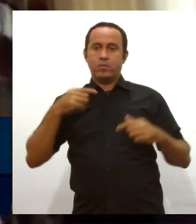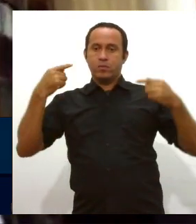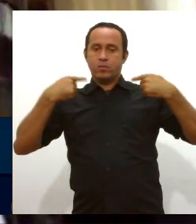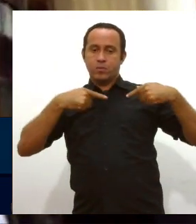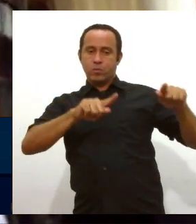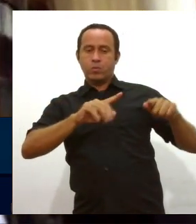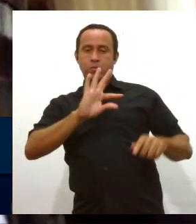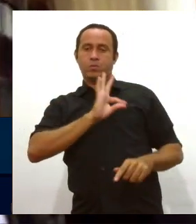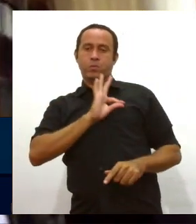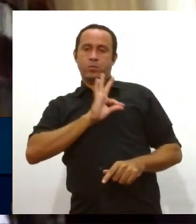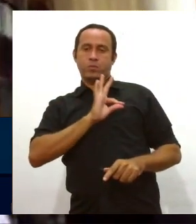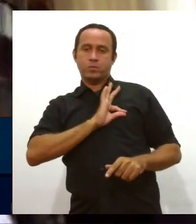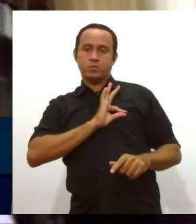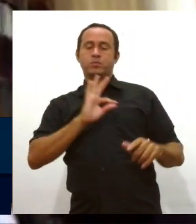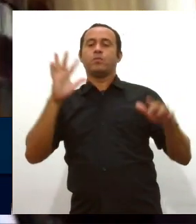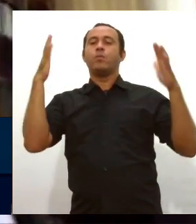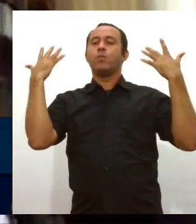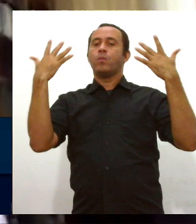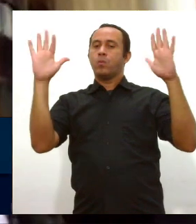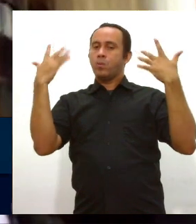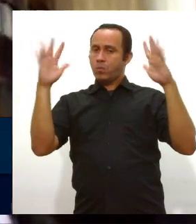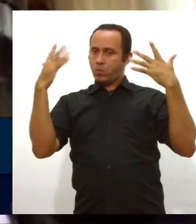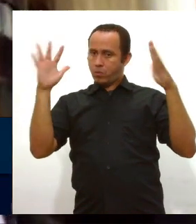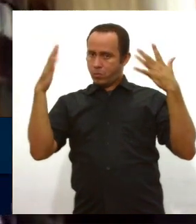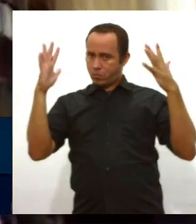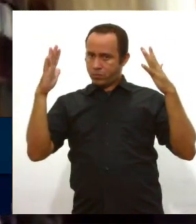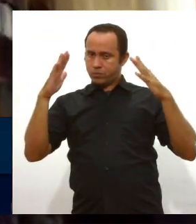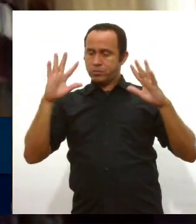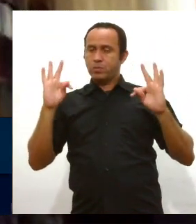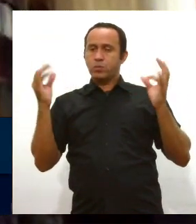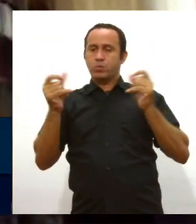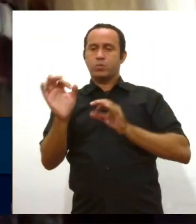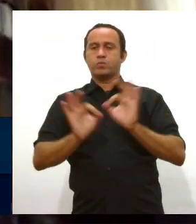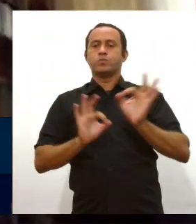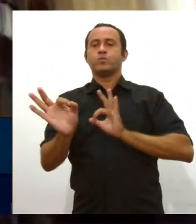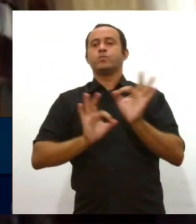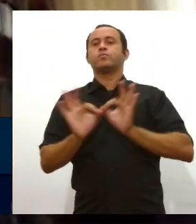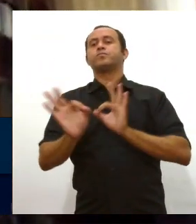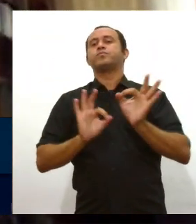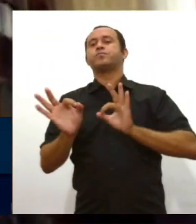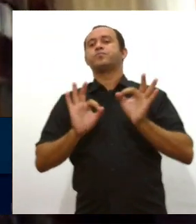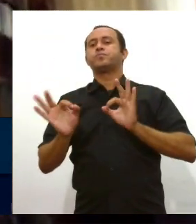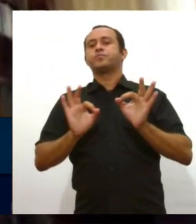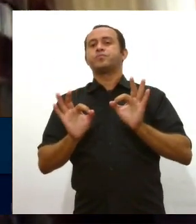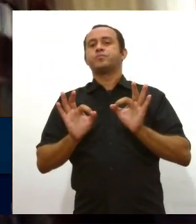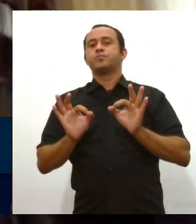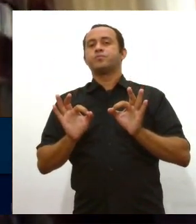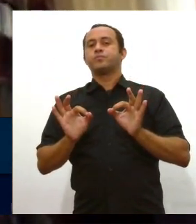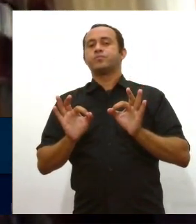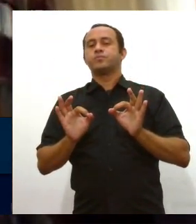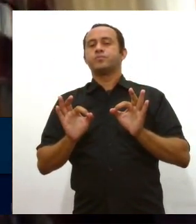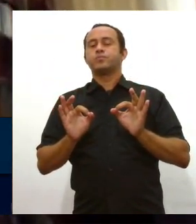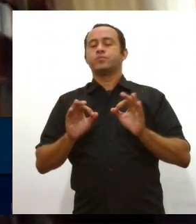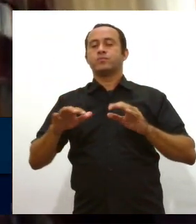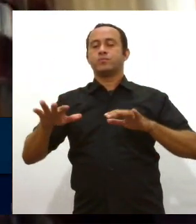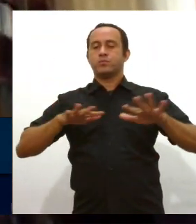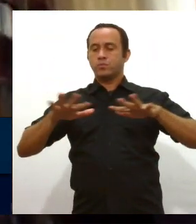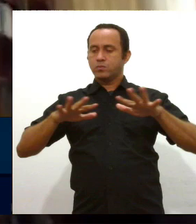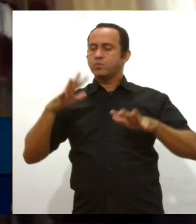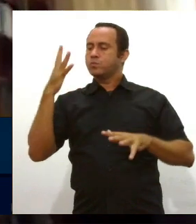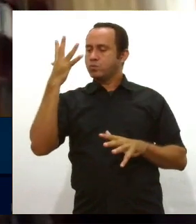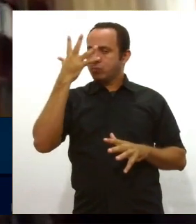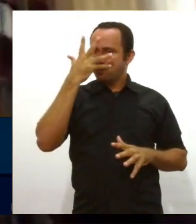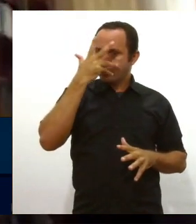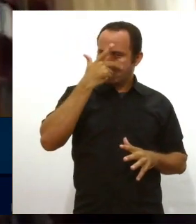parabenizar a todos que organizaram, promoveram e participaram desse bonito movimento, da